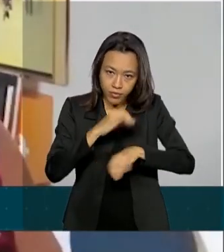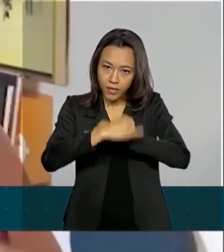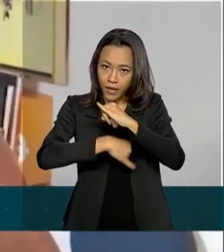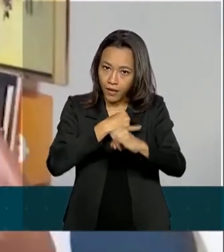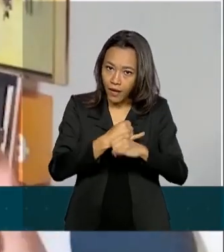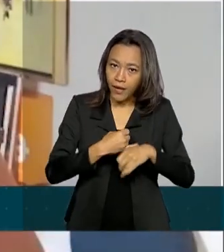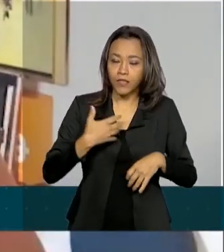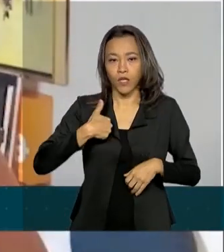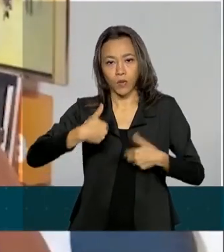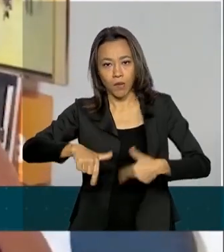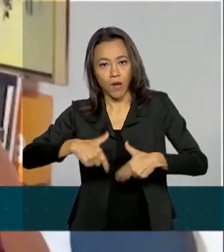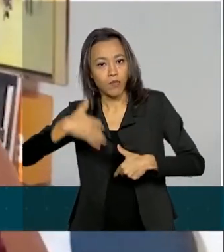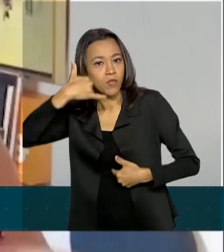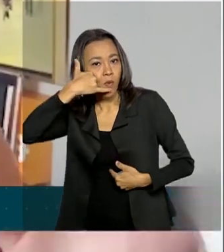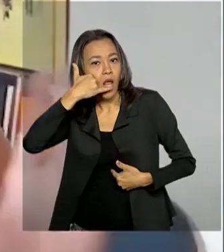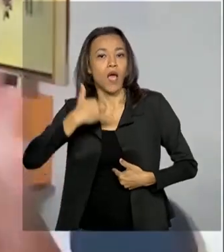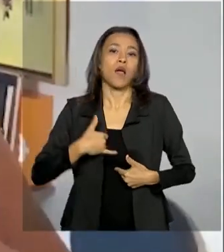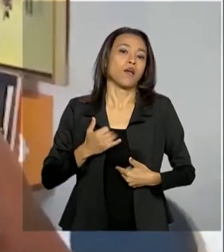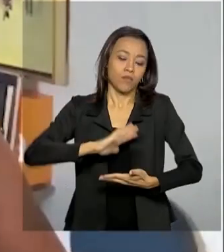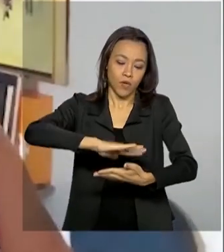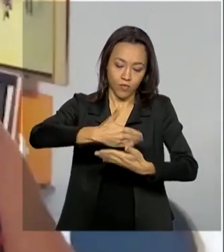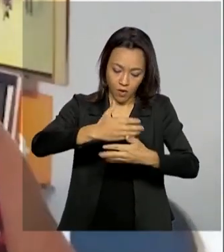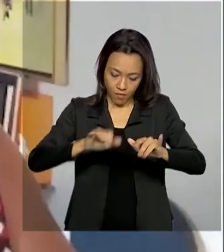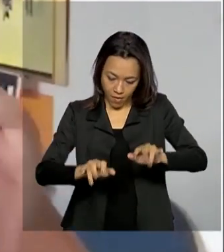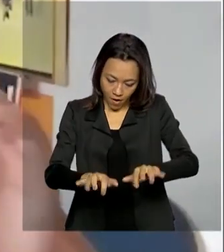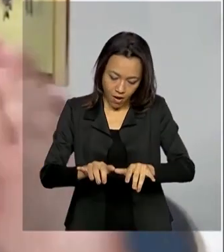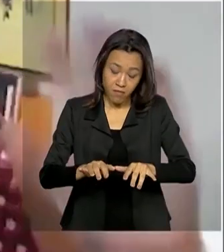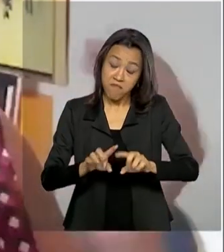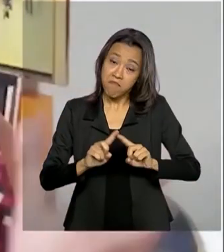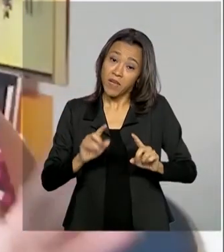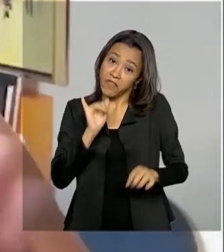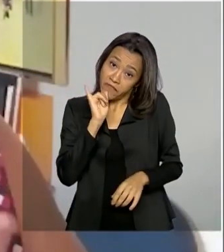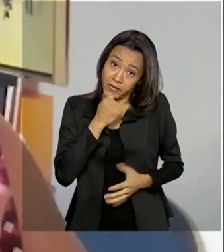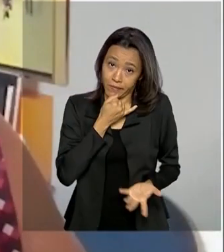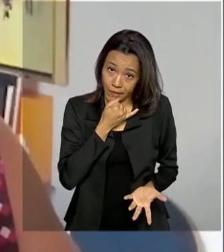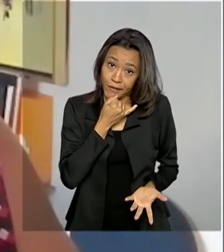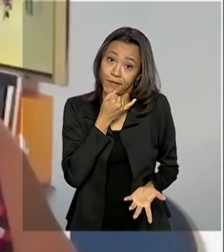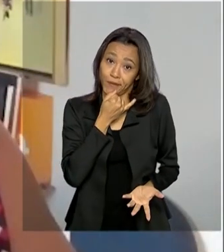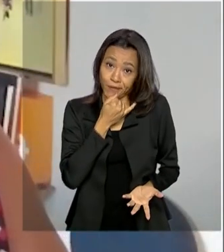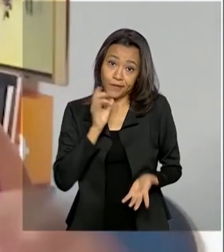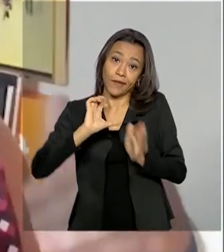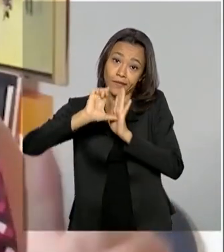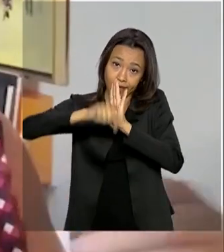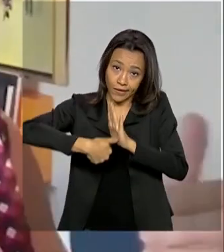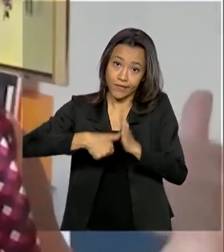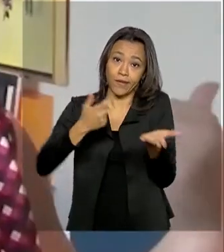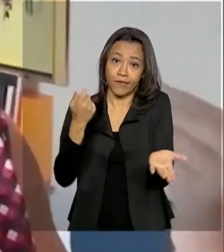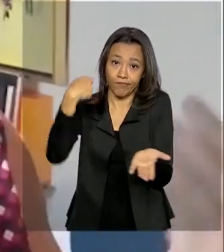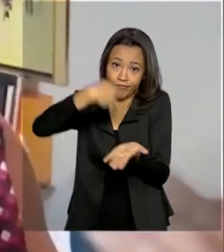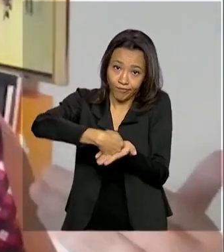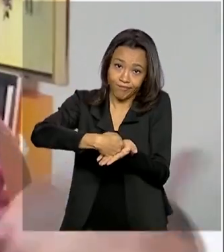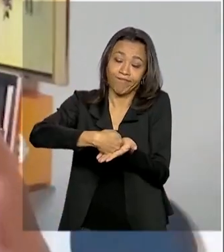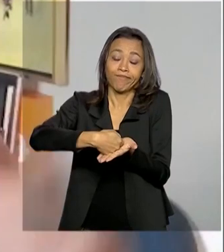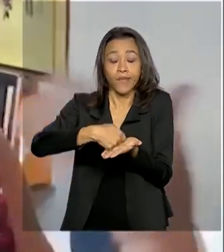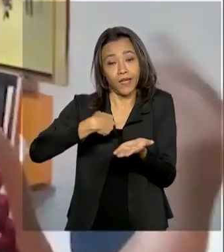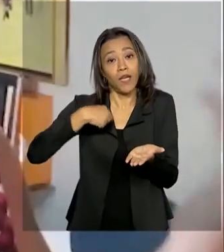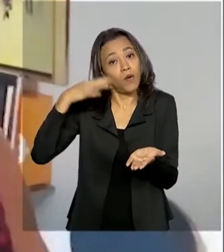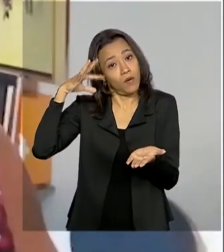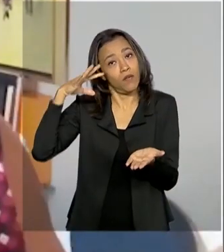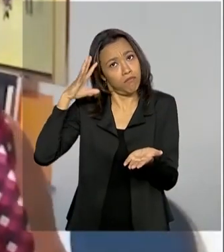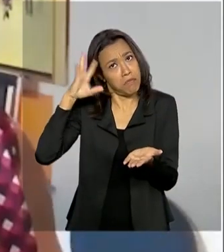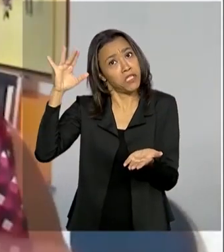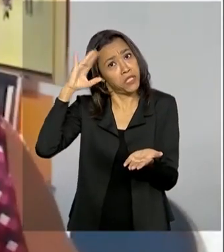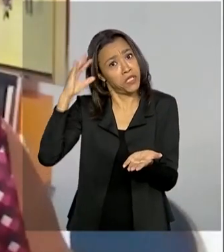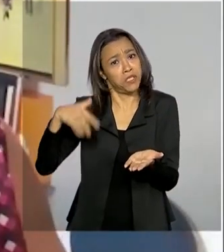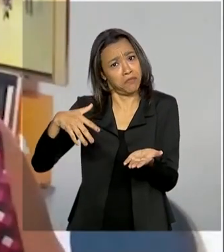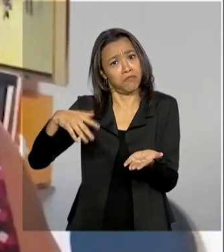celular, eu trabalho pelo computador e infelizmente a minha conta está atrasada, assim como eu imagino que é a conta de